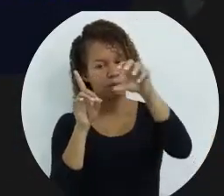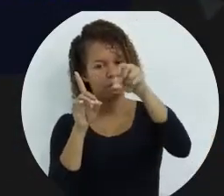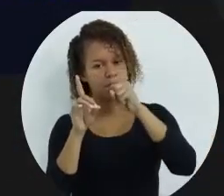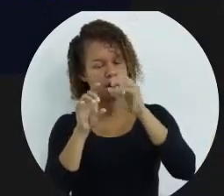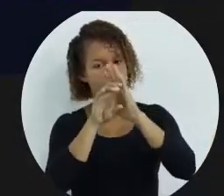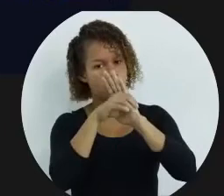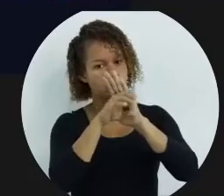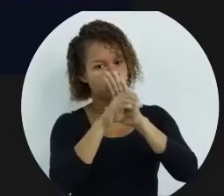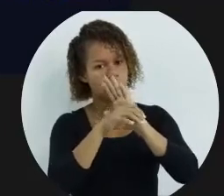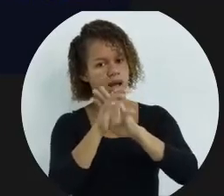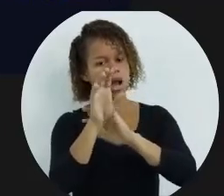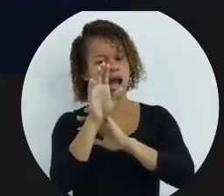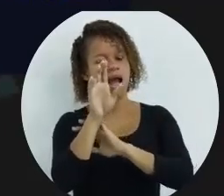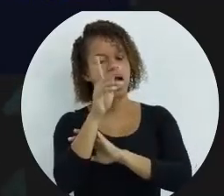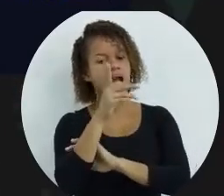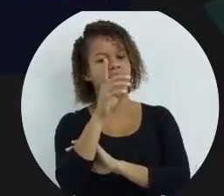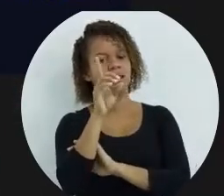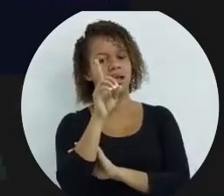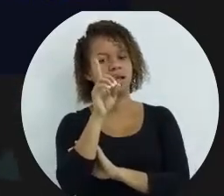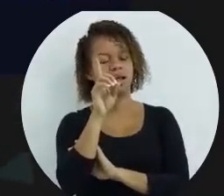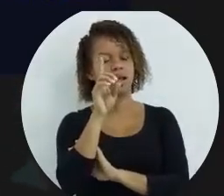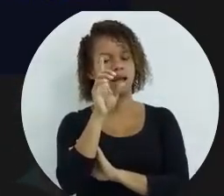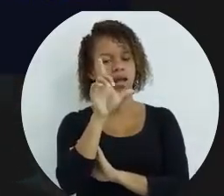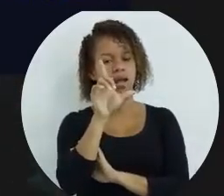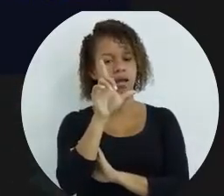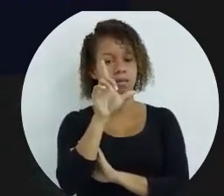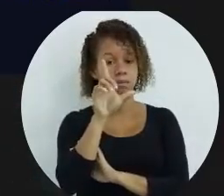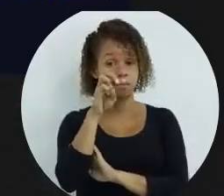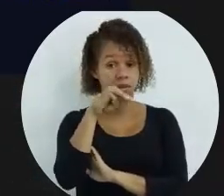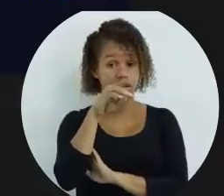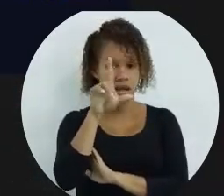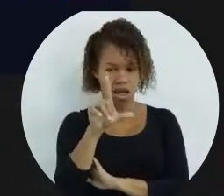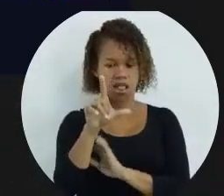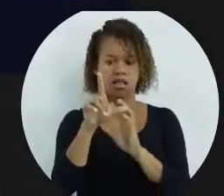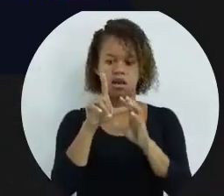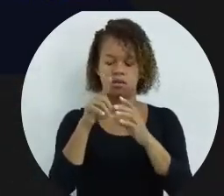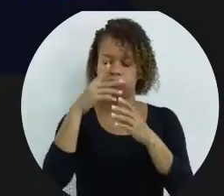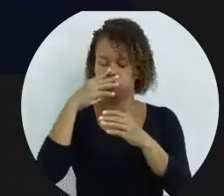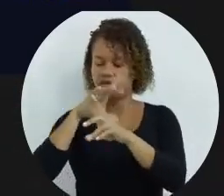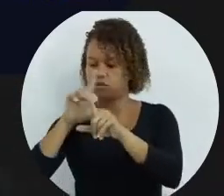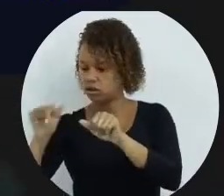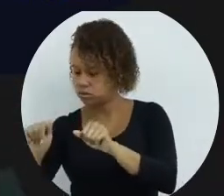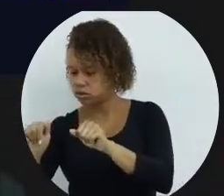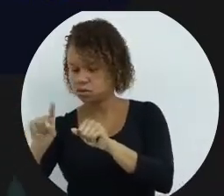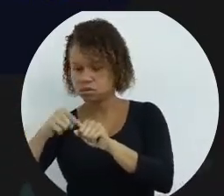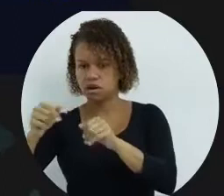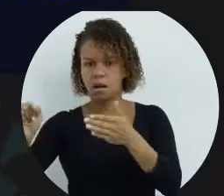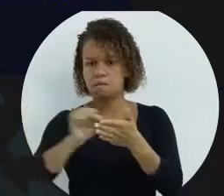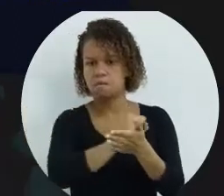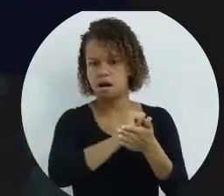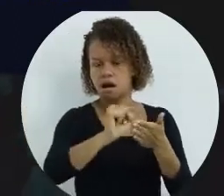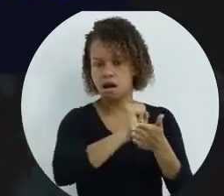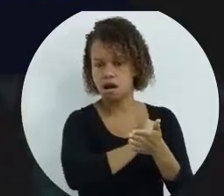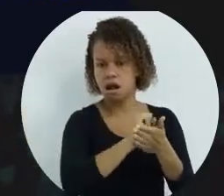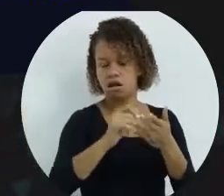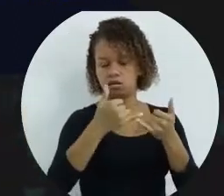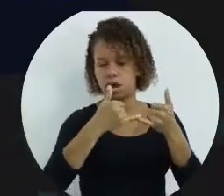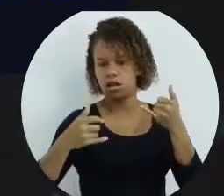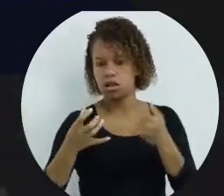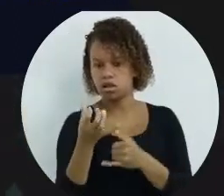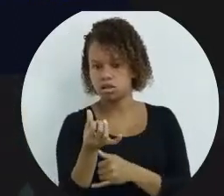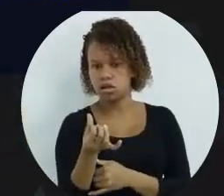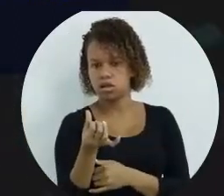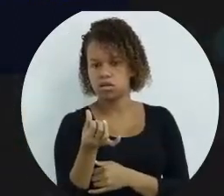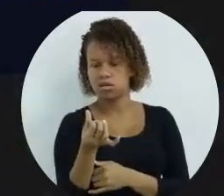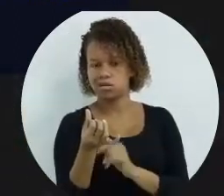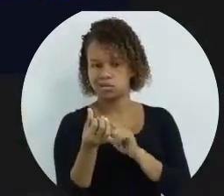conteúdo HTML e deixa ele vazio. Então, ele vai apagar o que tiver dentro dele. E então, na linha 6, a gente